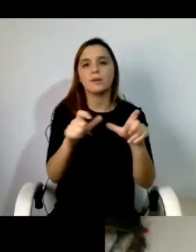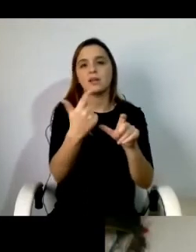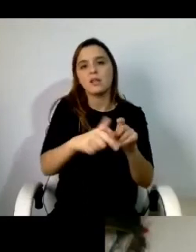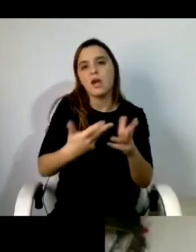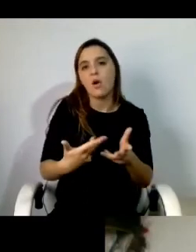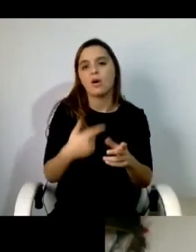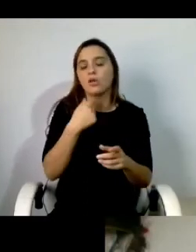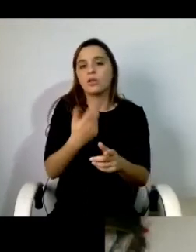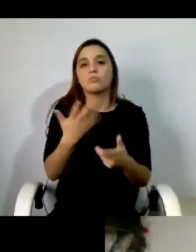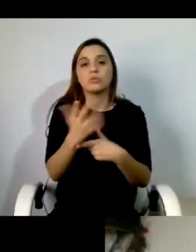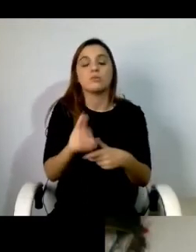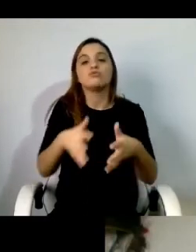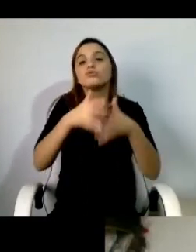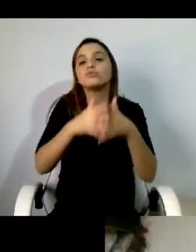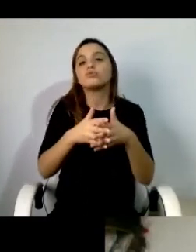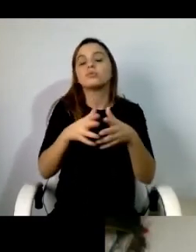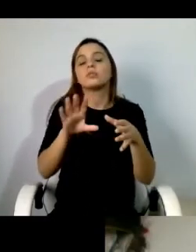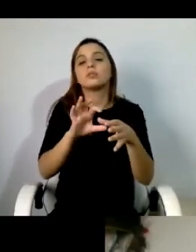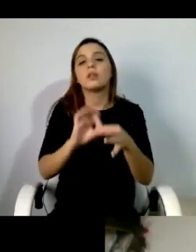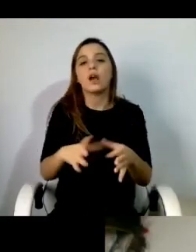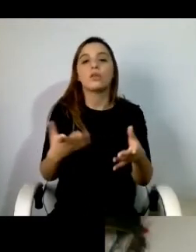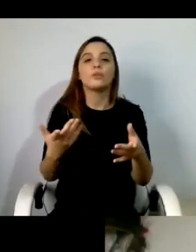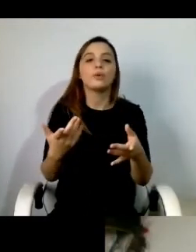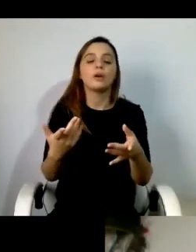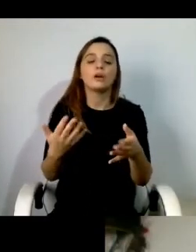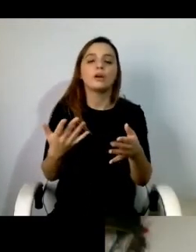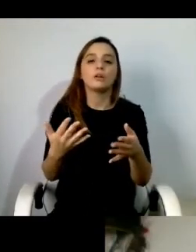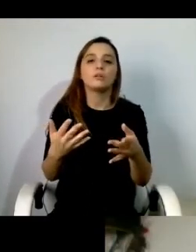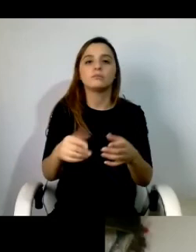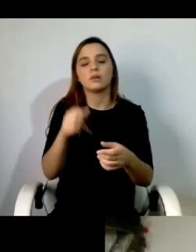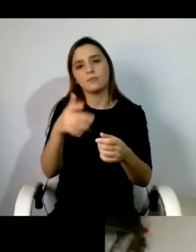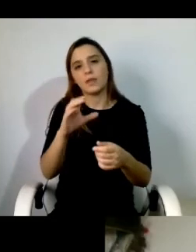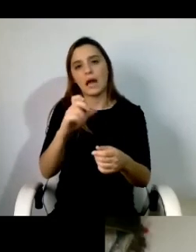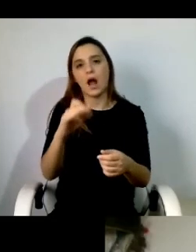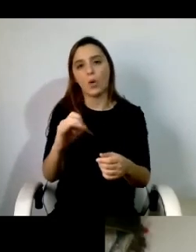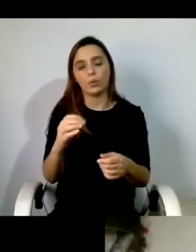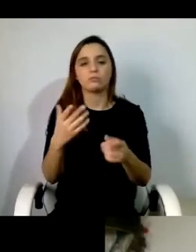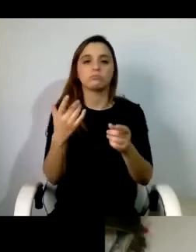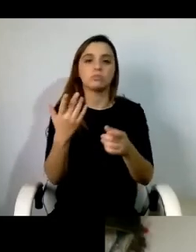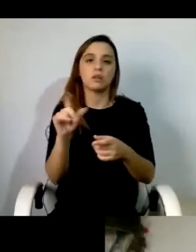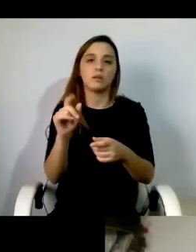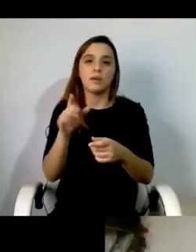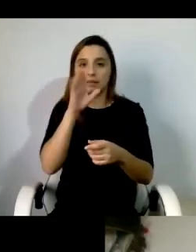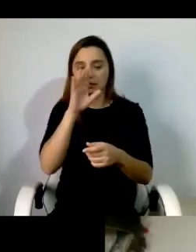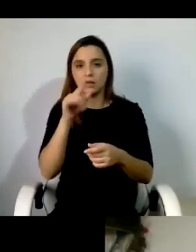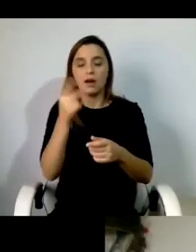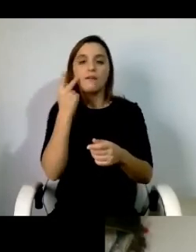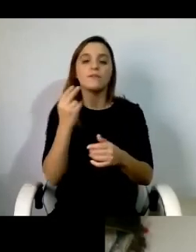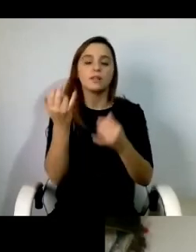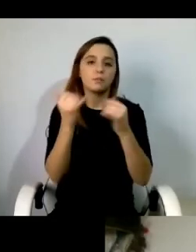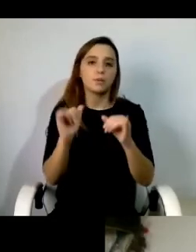estruturas da população e da ocupação de termos livres por exemplo e se o cumprimento da vida independente é tão amplo e complexo